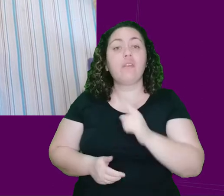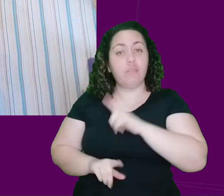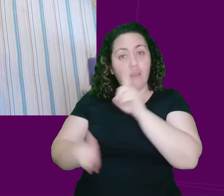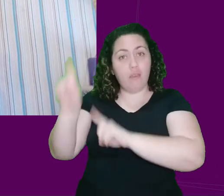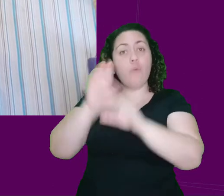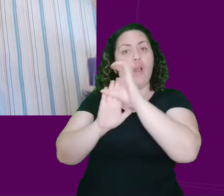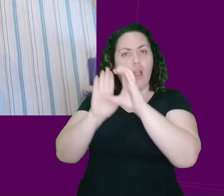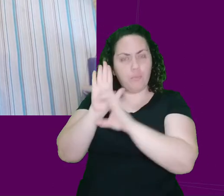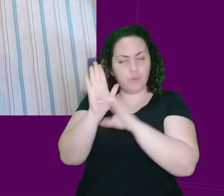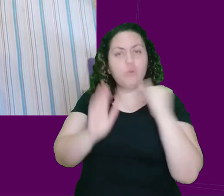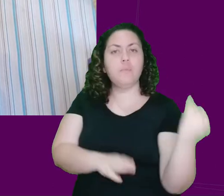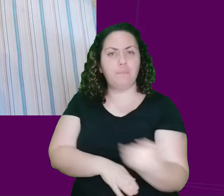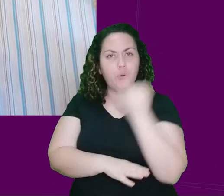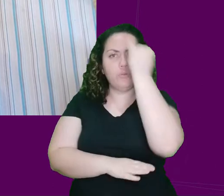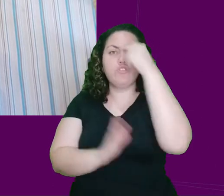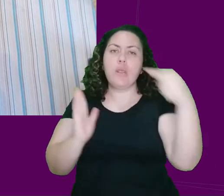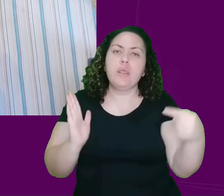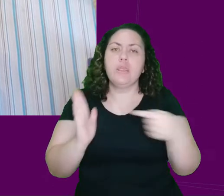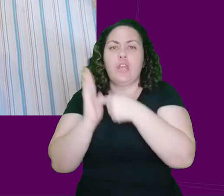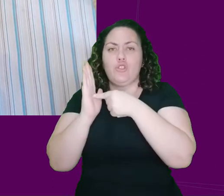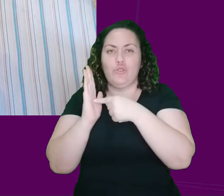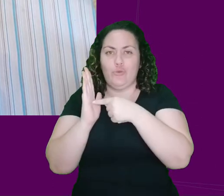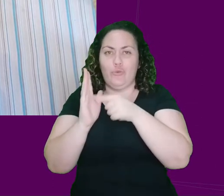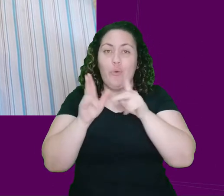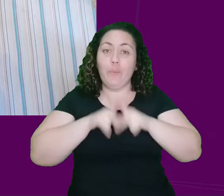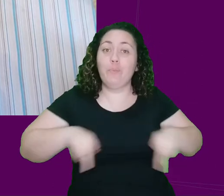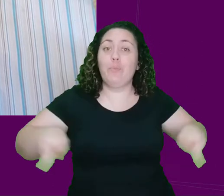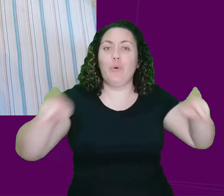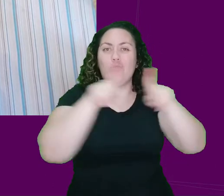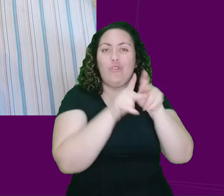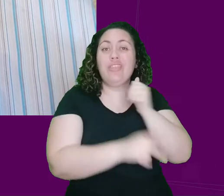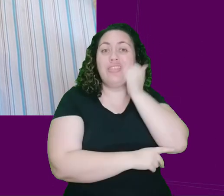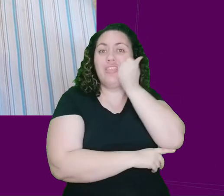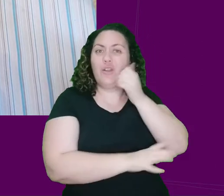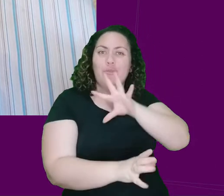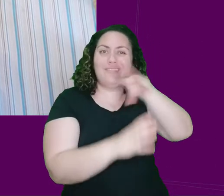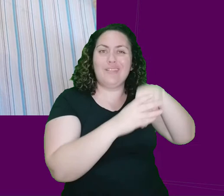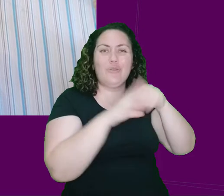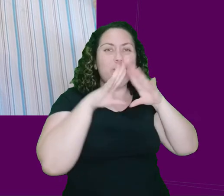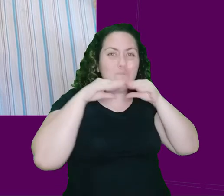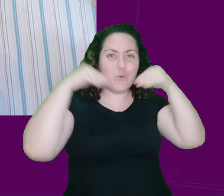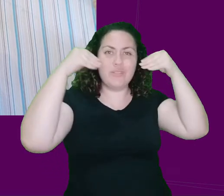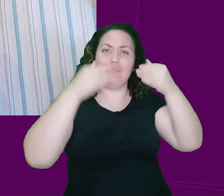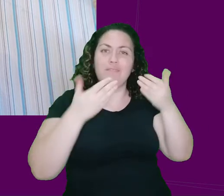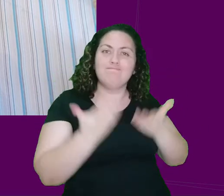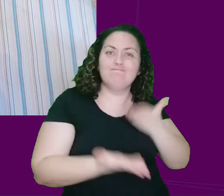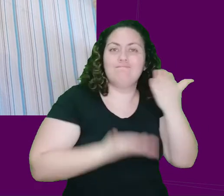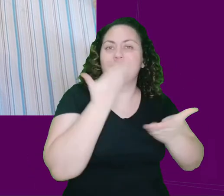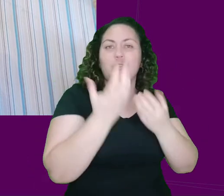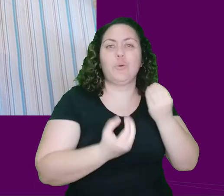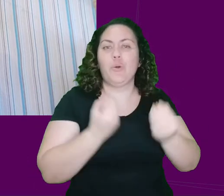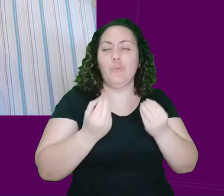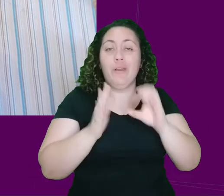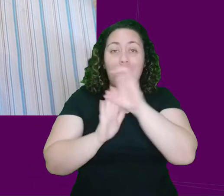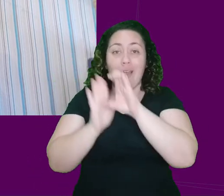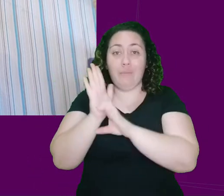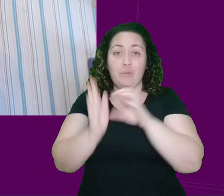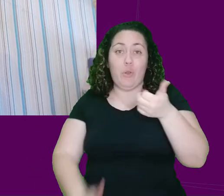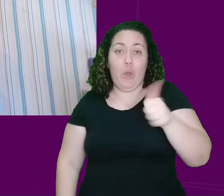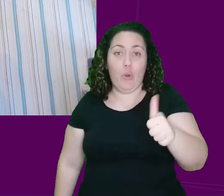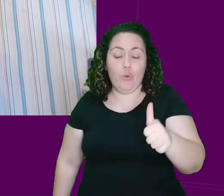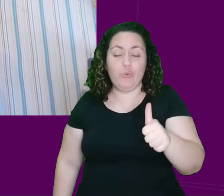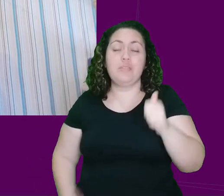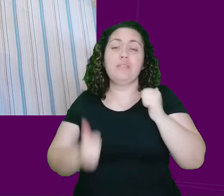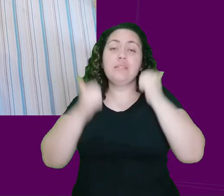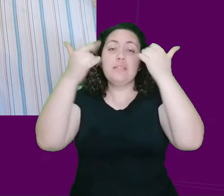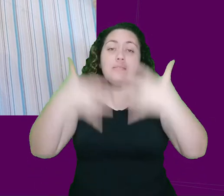especialmente importantes para denunciar o modo como a população negra era tratada. No capítulo 11, a Isabela fala sobre o momento